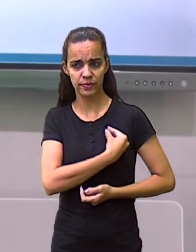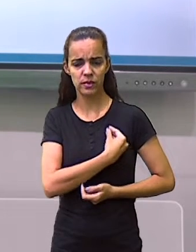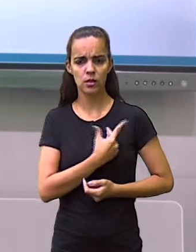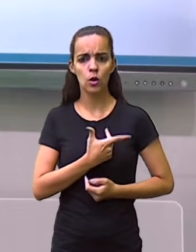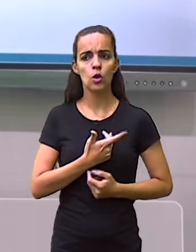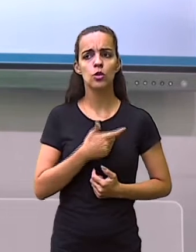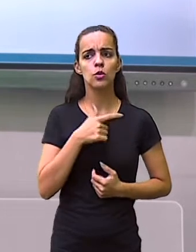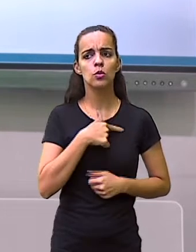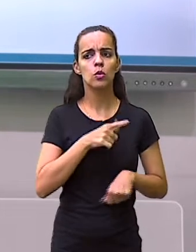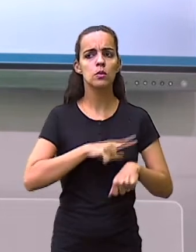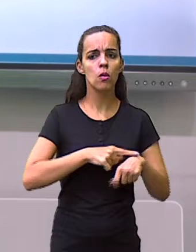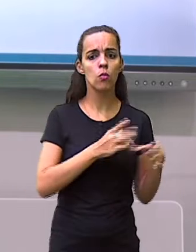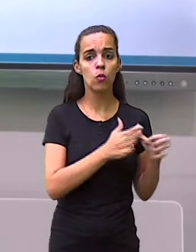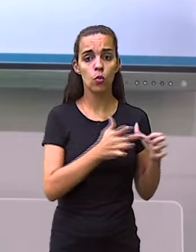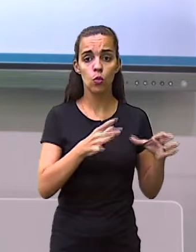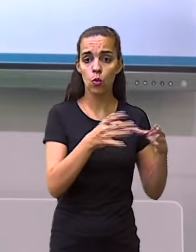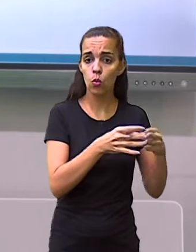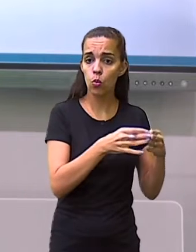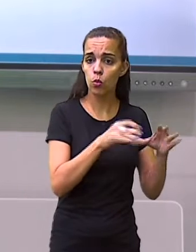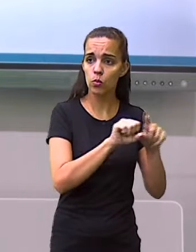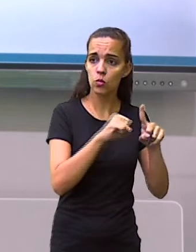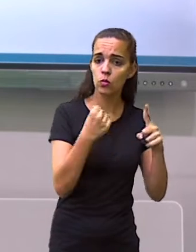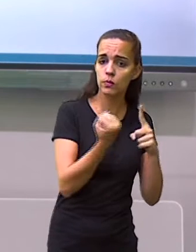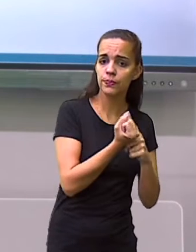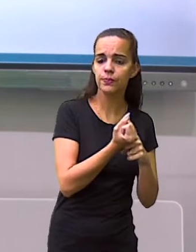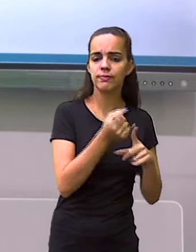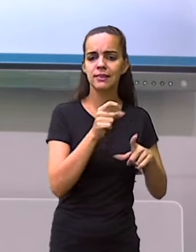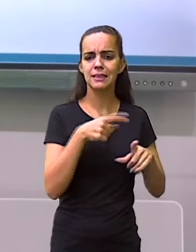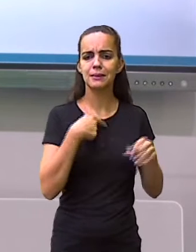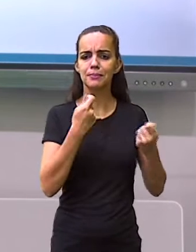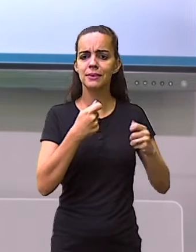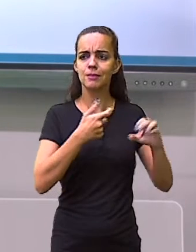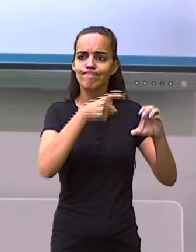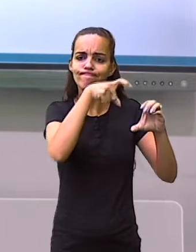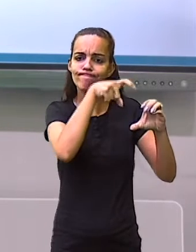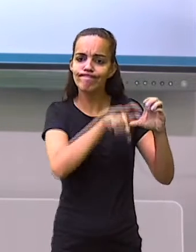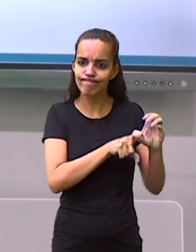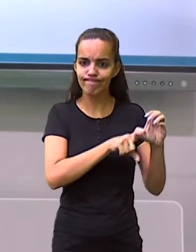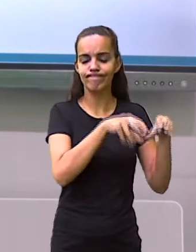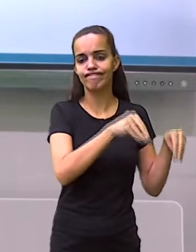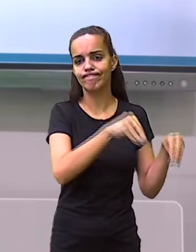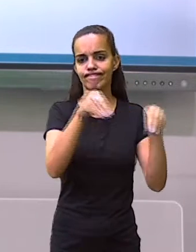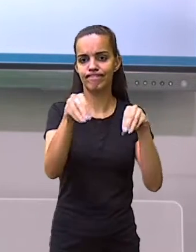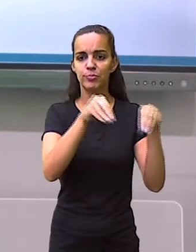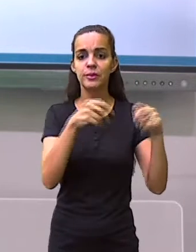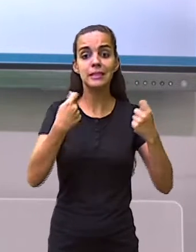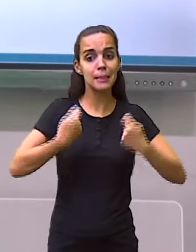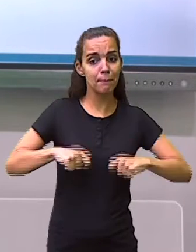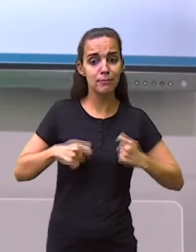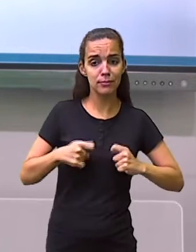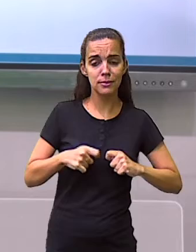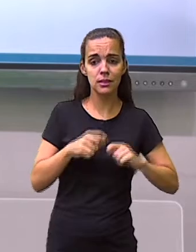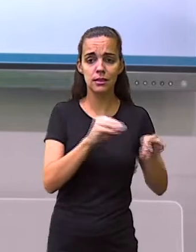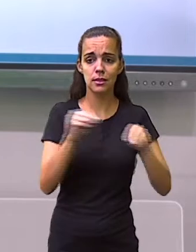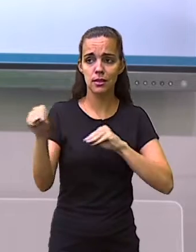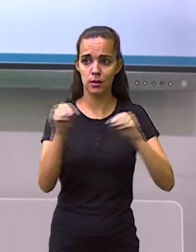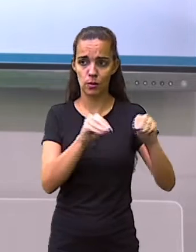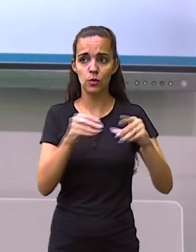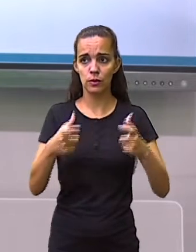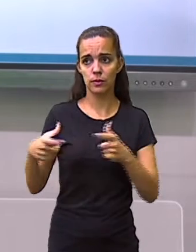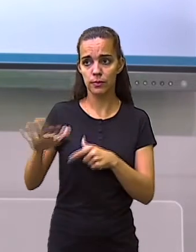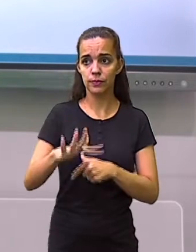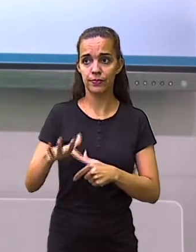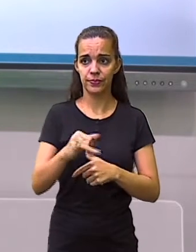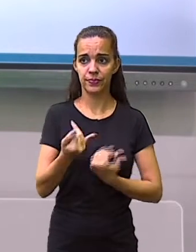determinado grupo social que depende deste deslocamento pelo espaço. Como por exemplo,